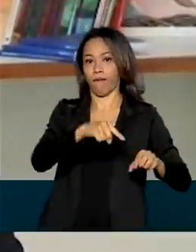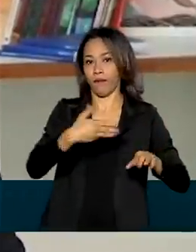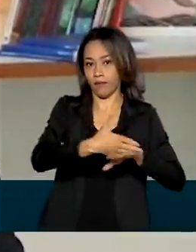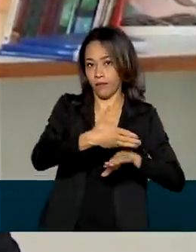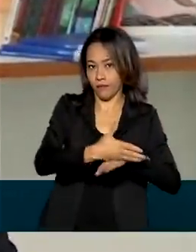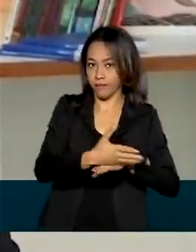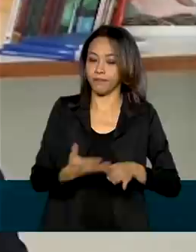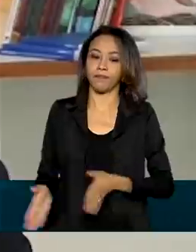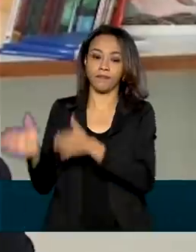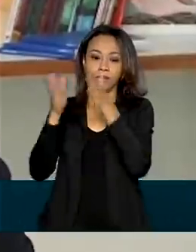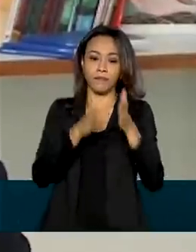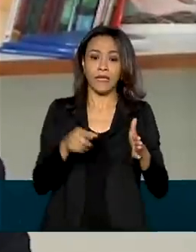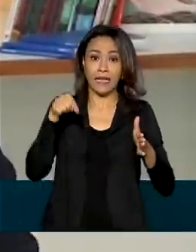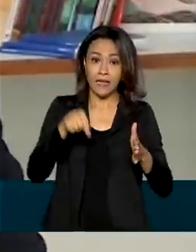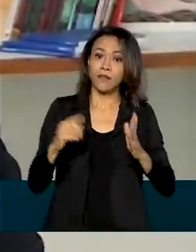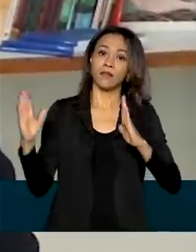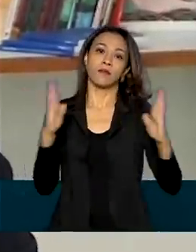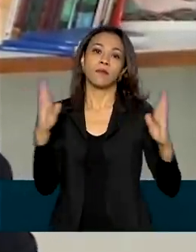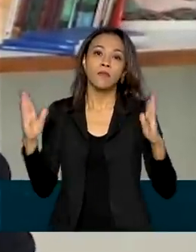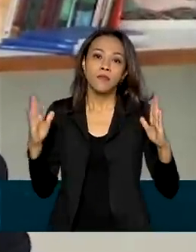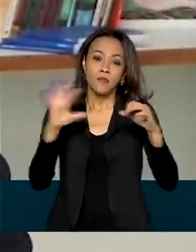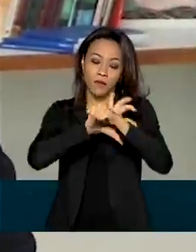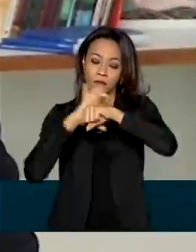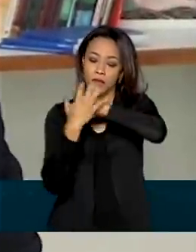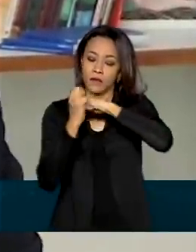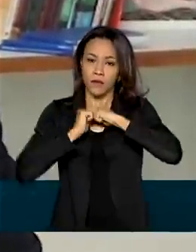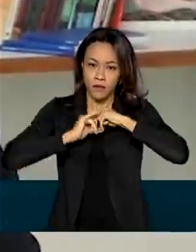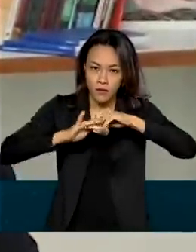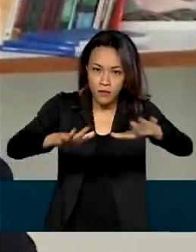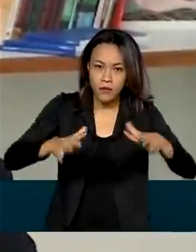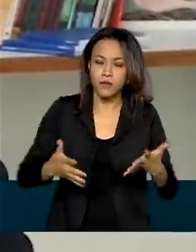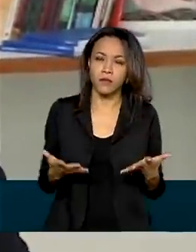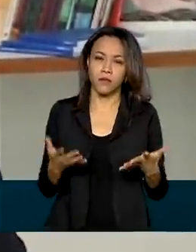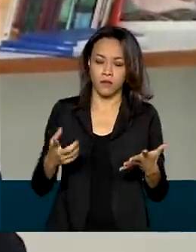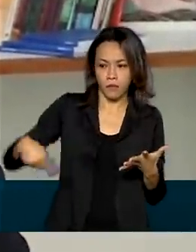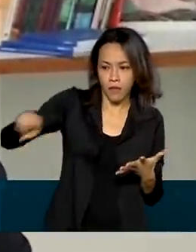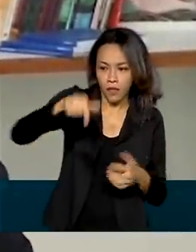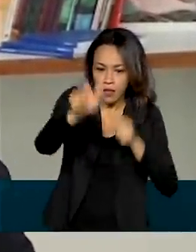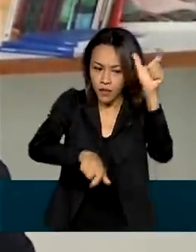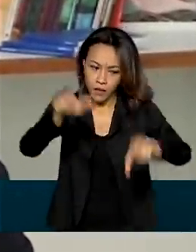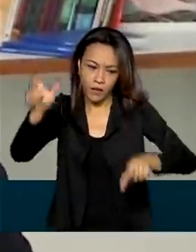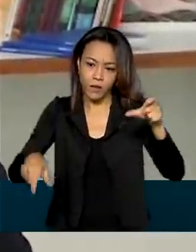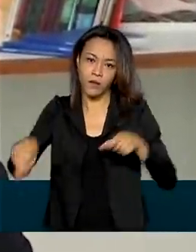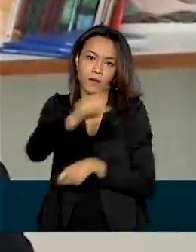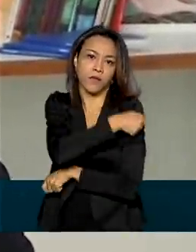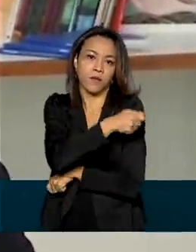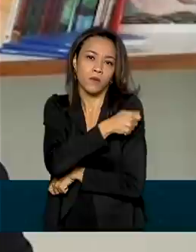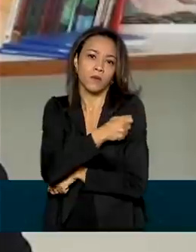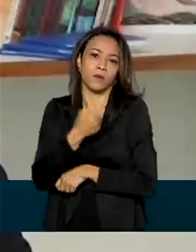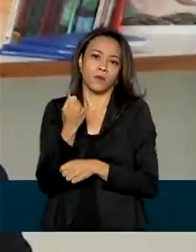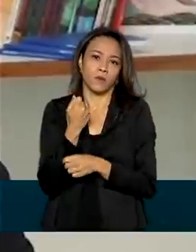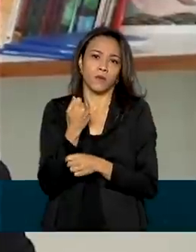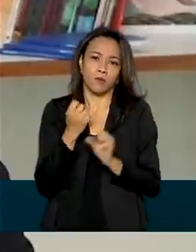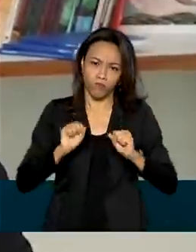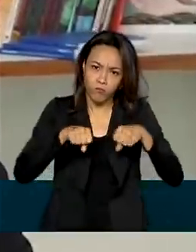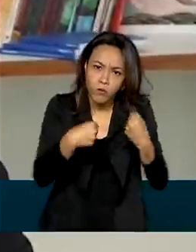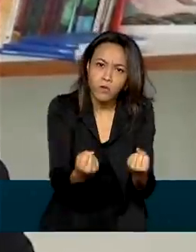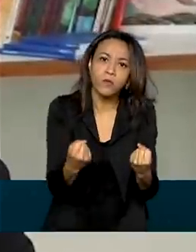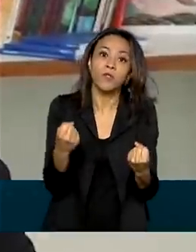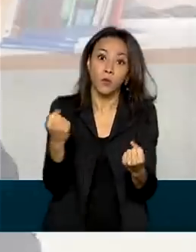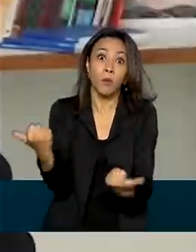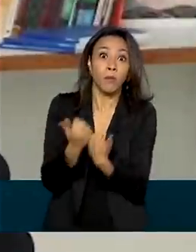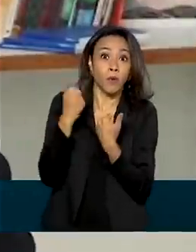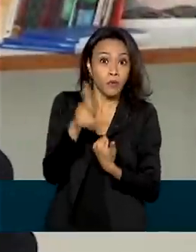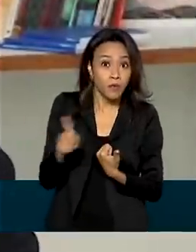de pandemia, o desafio para o engajamento dos estudantes, o apoio aos professores, torna-se ainda mais